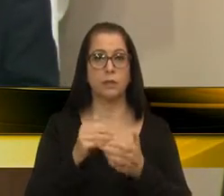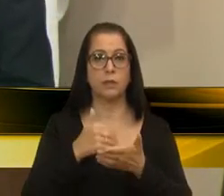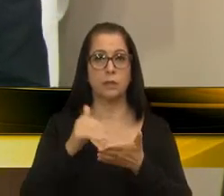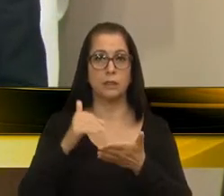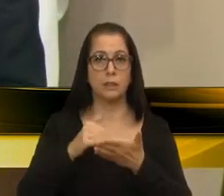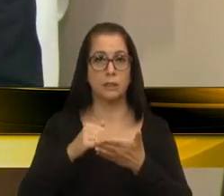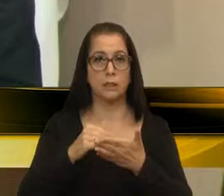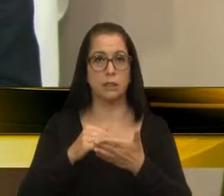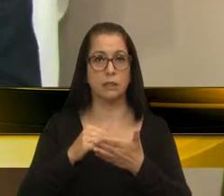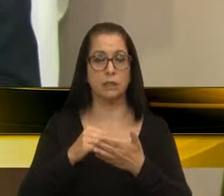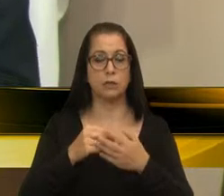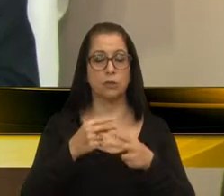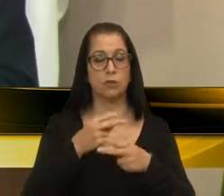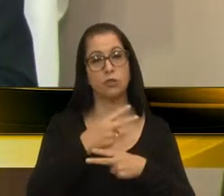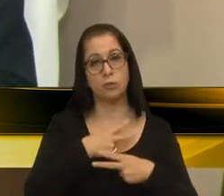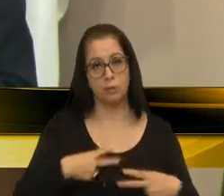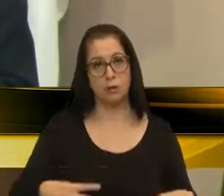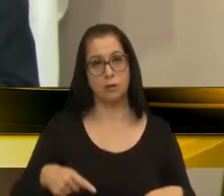Trânsito, o Cristiano,